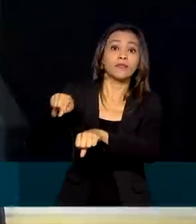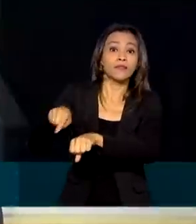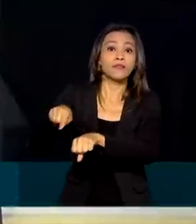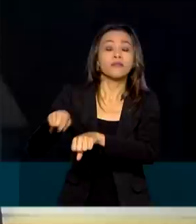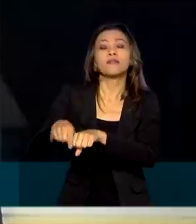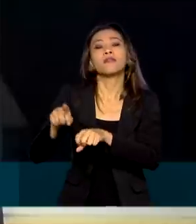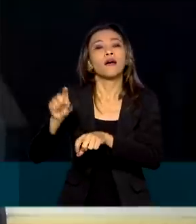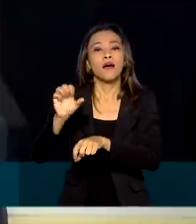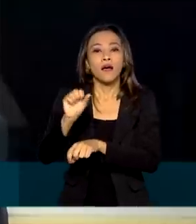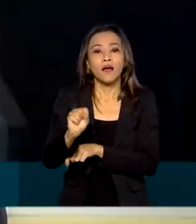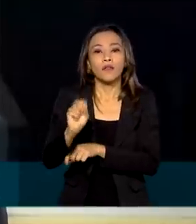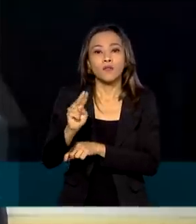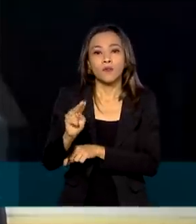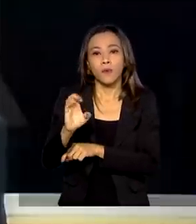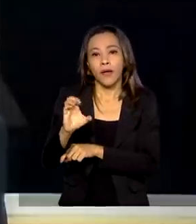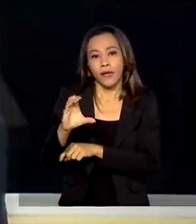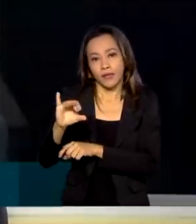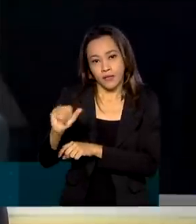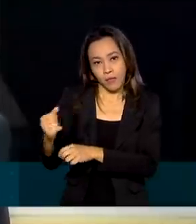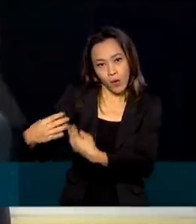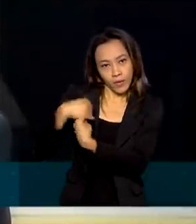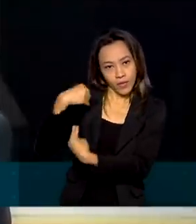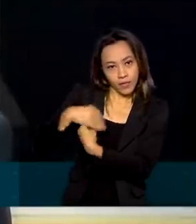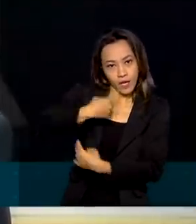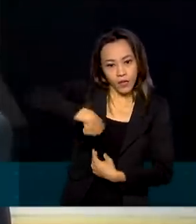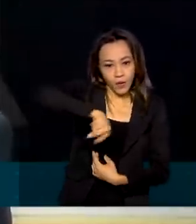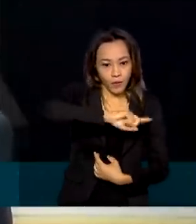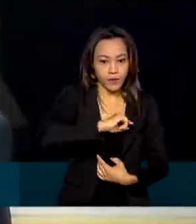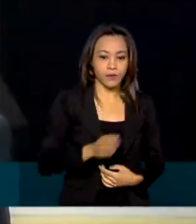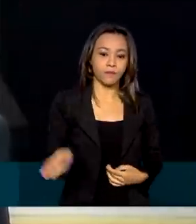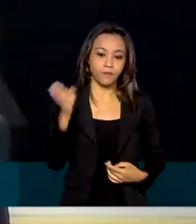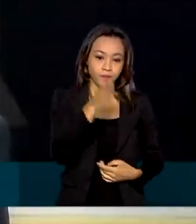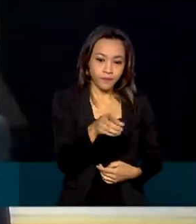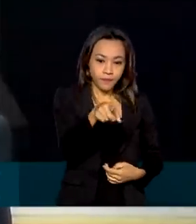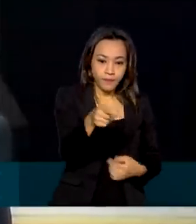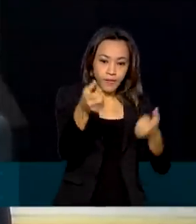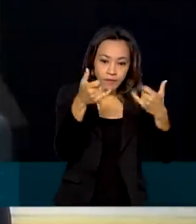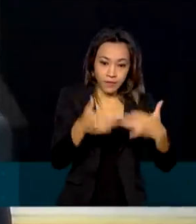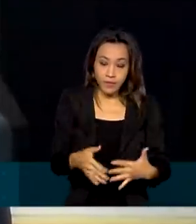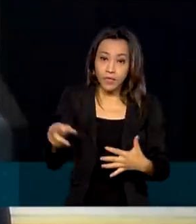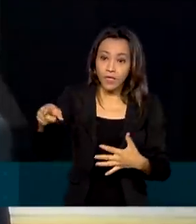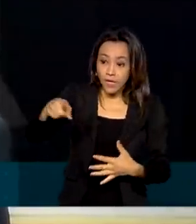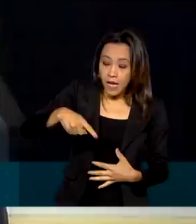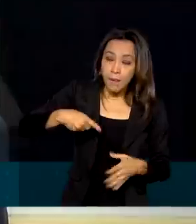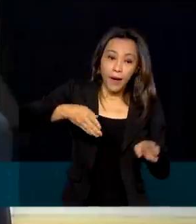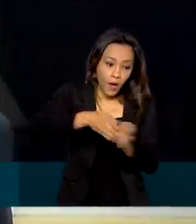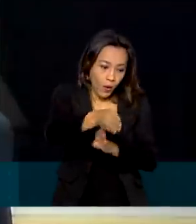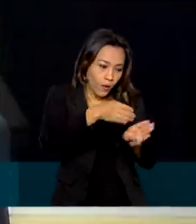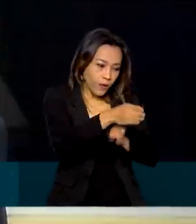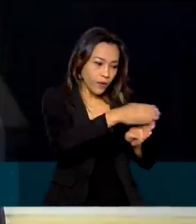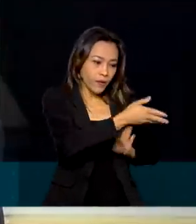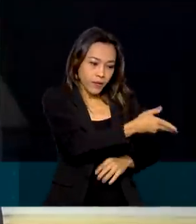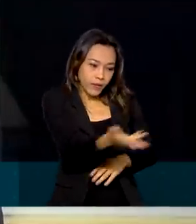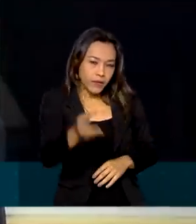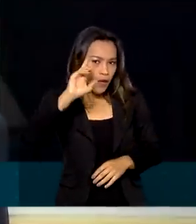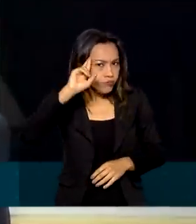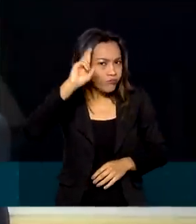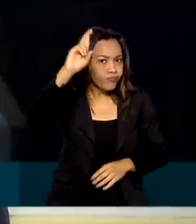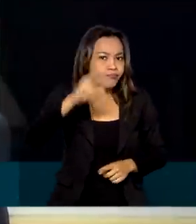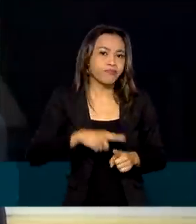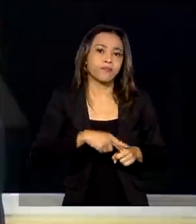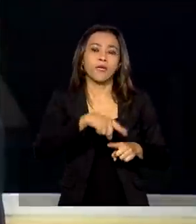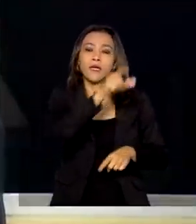Para nos orientar, para nos ajudar, para auxiliar a capacitação dos nossos gestores, instrutores